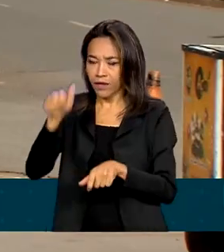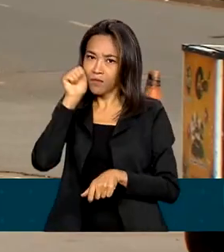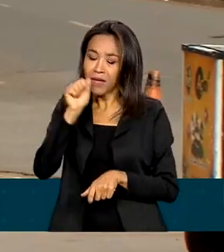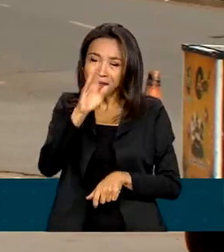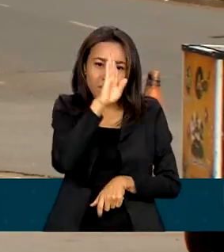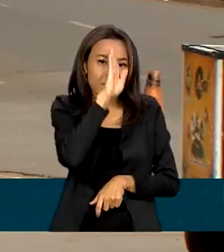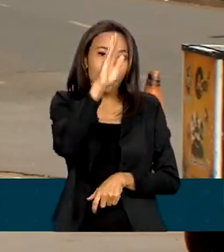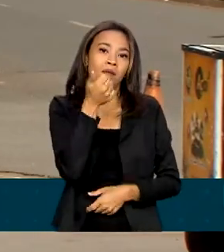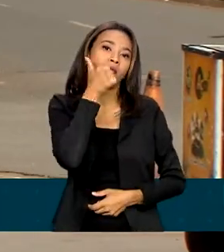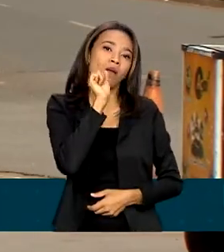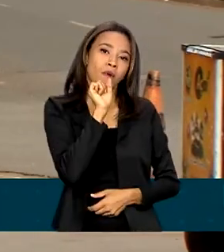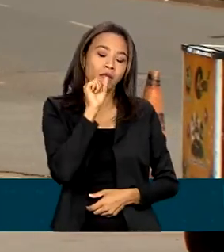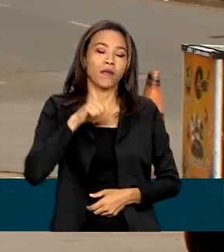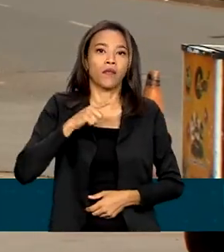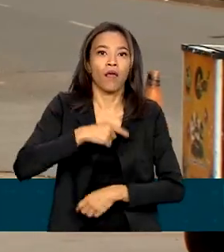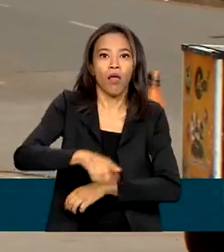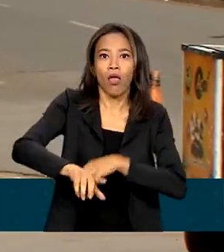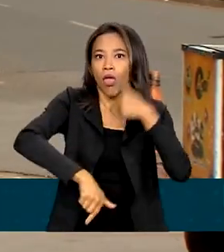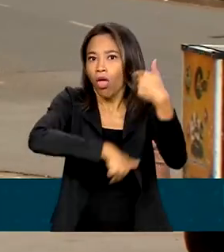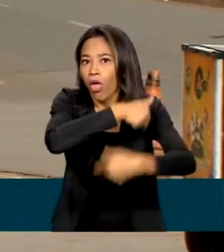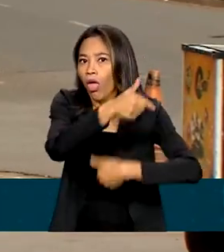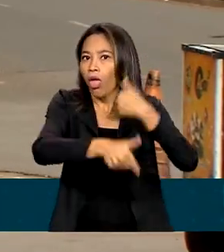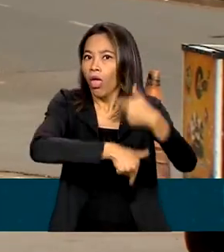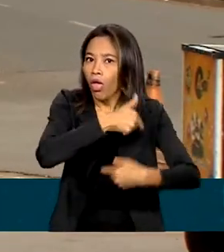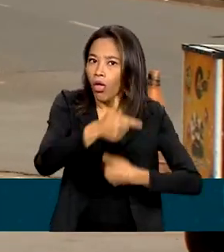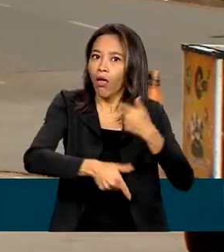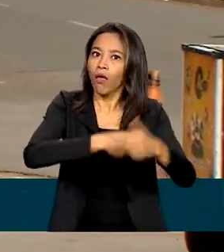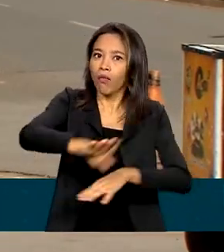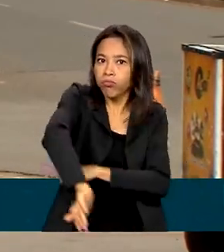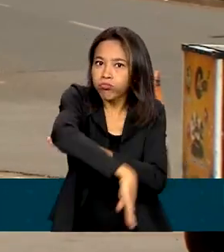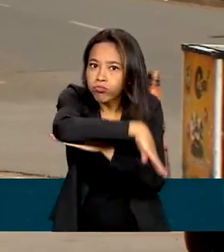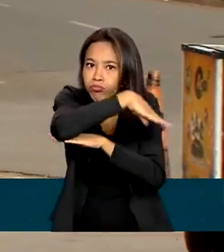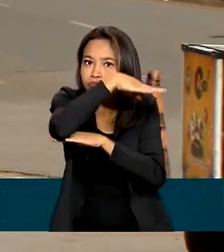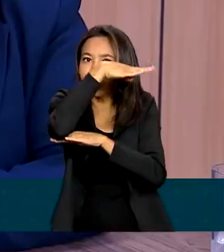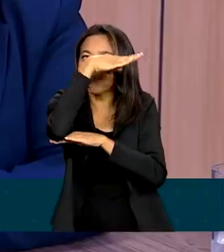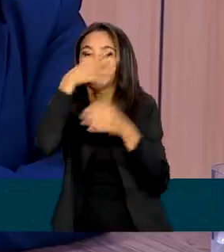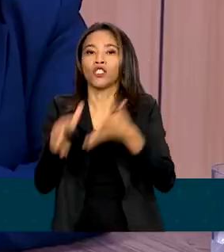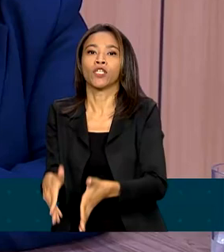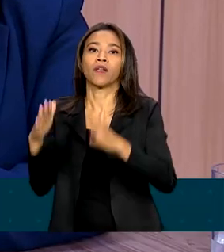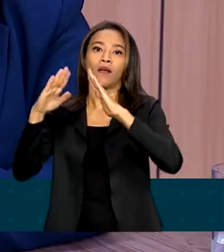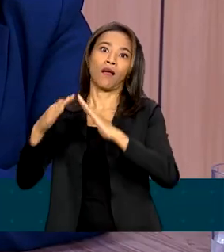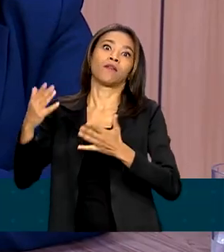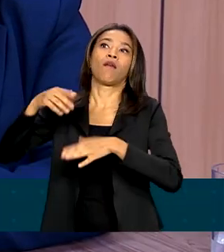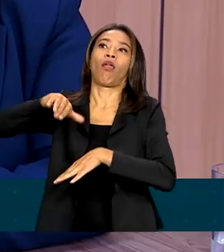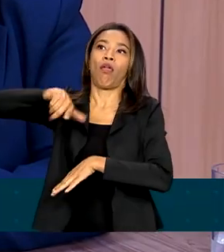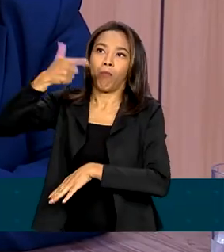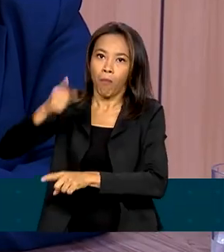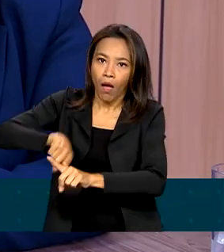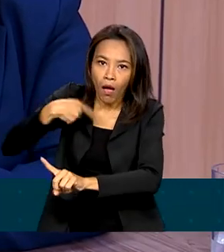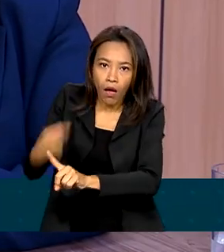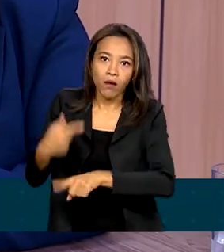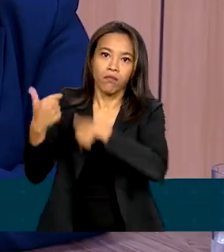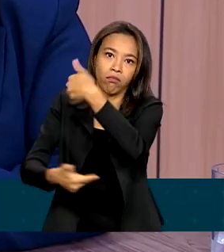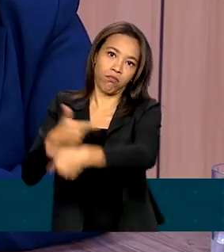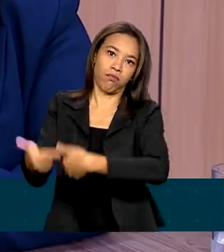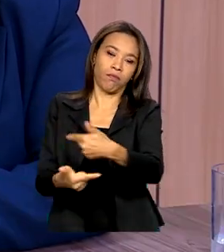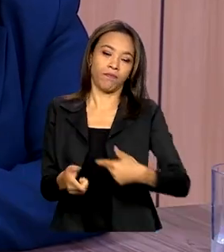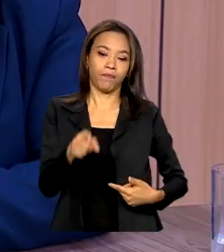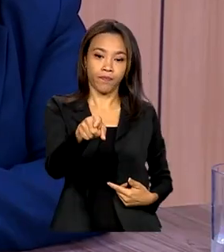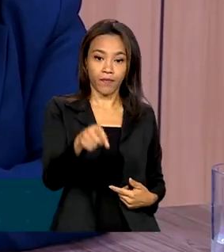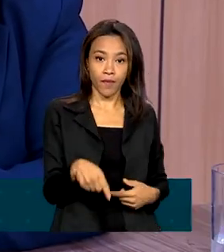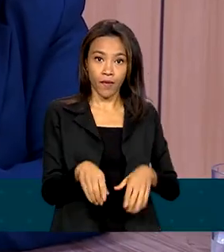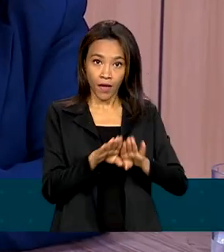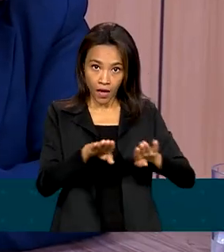que muitas vezes tem jornadas duplas e até jornadas triplas de trabalho. A creche e a escola é um direito à criança,